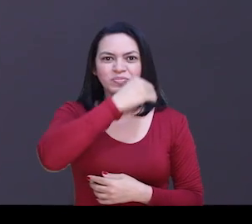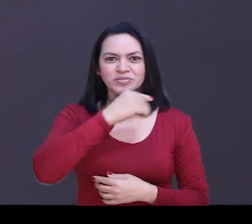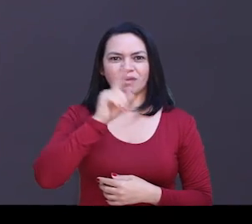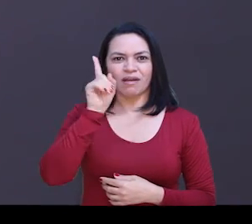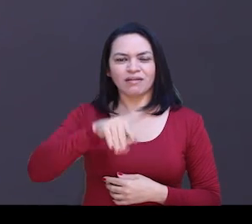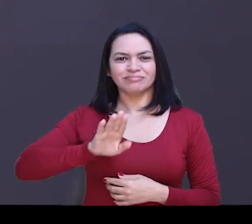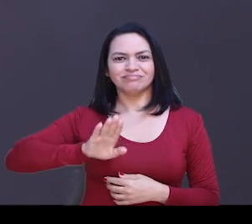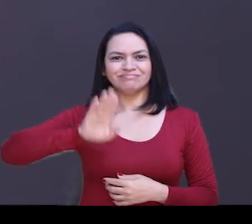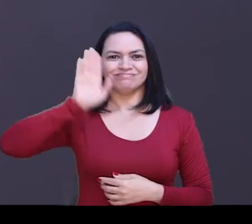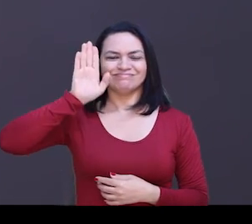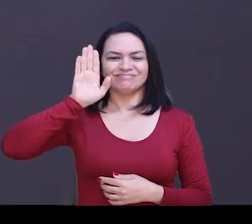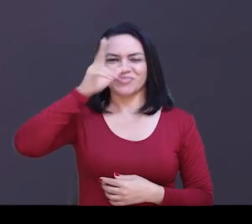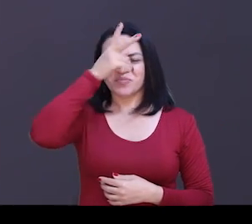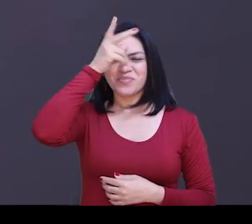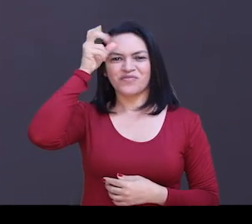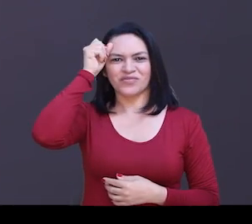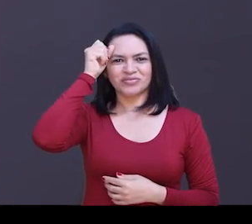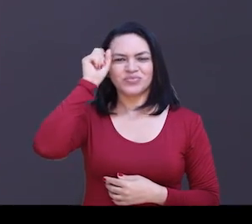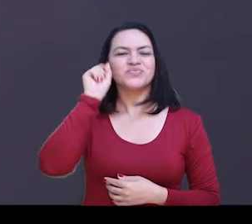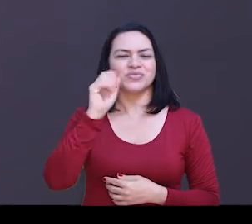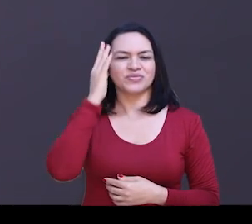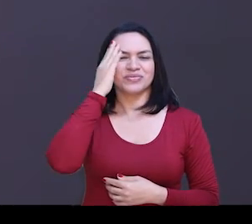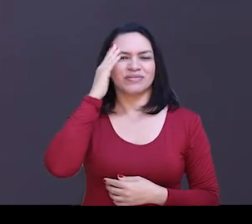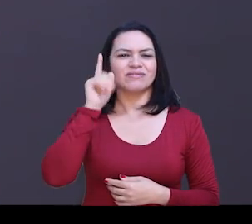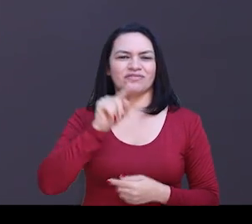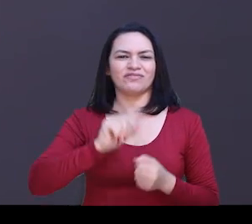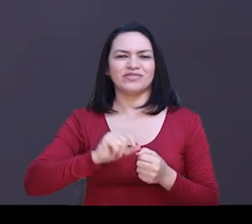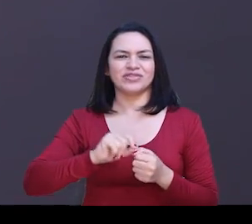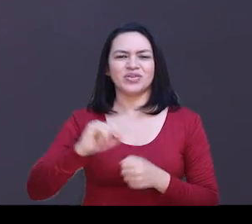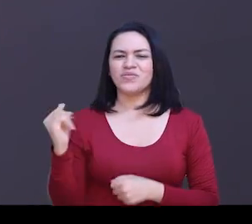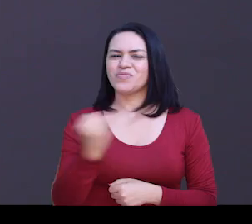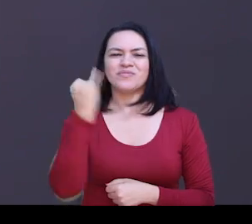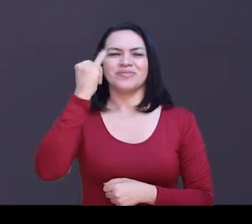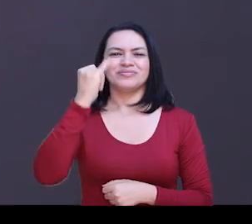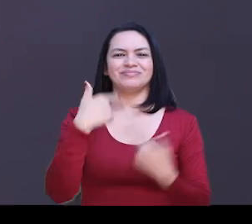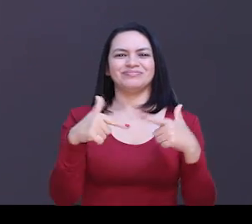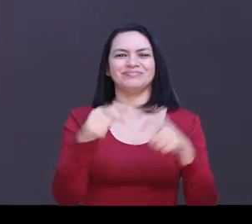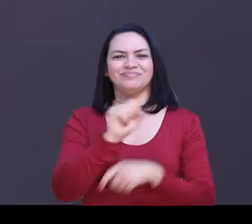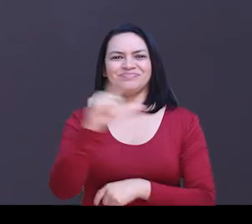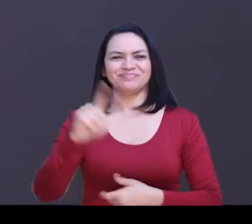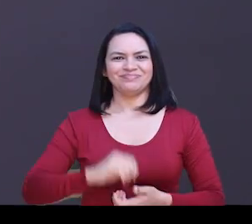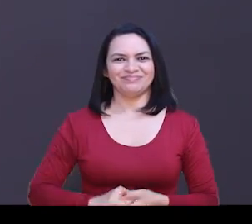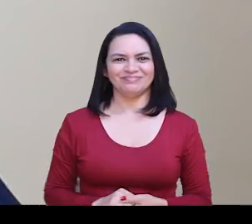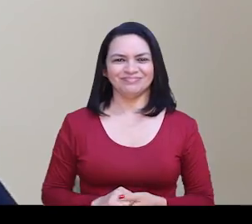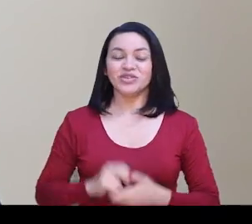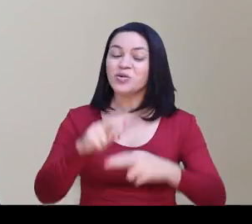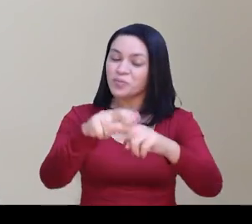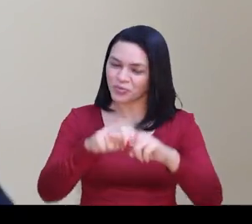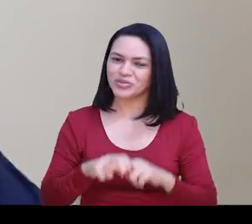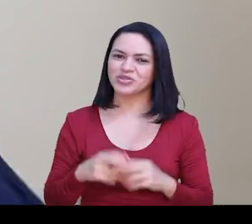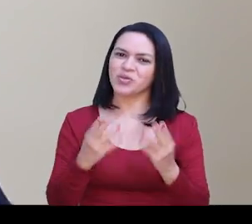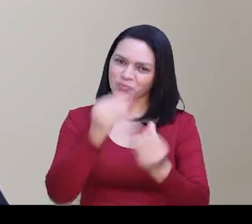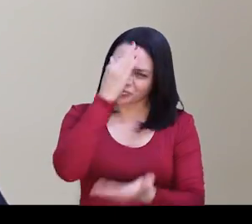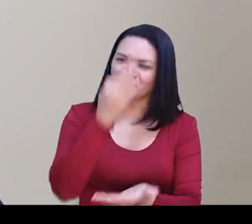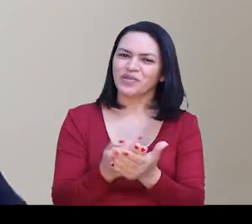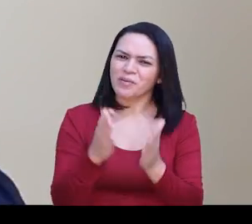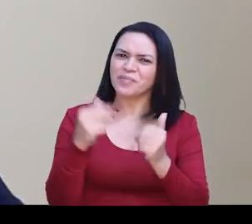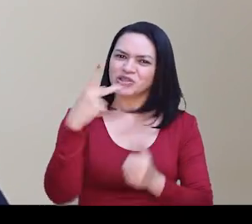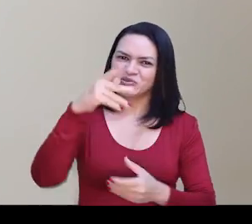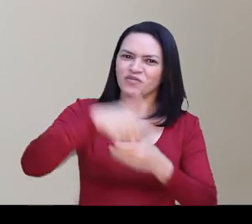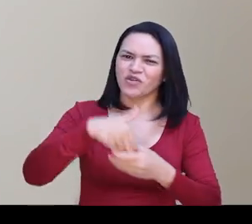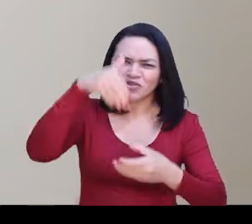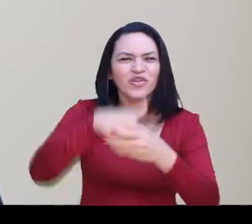Júnior é o nosso candidato a prefeito. E sei que ele fará um grande trabalho em São Luís. Por isso, com muita fé,